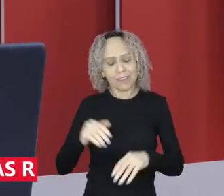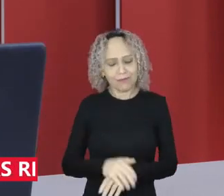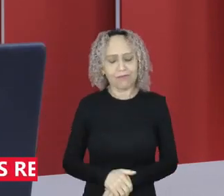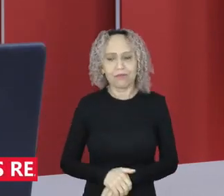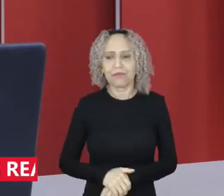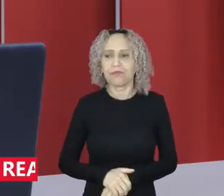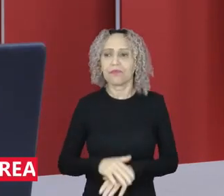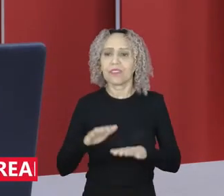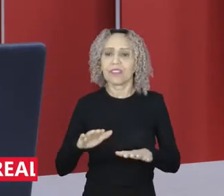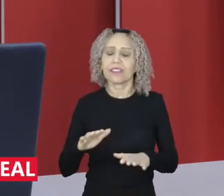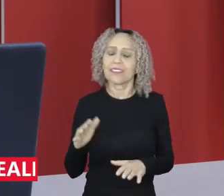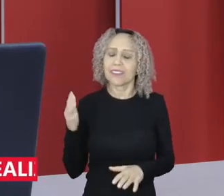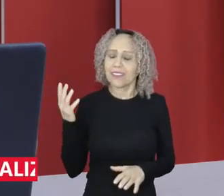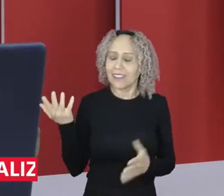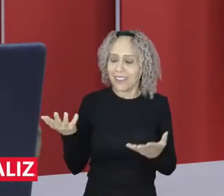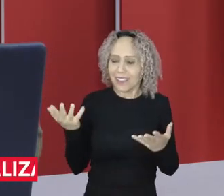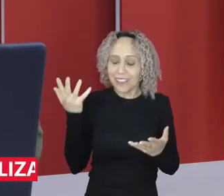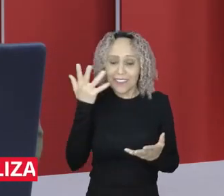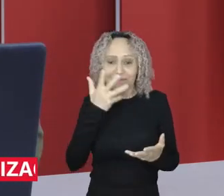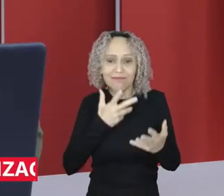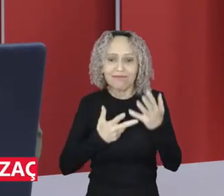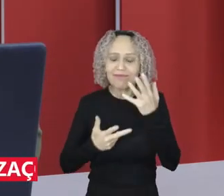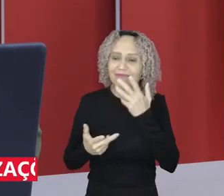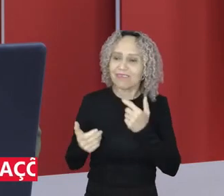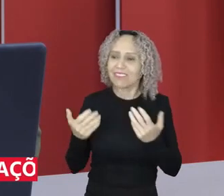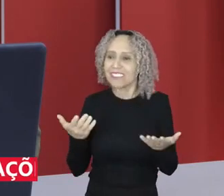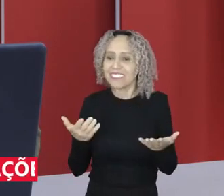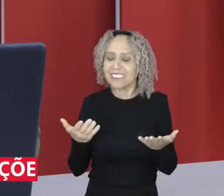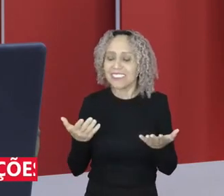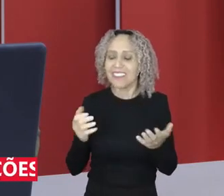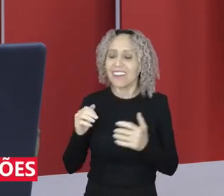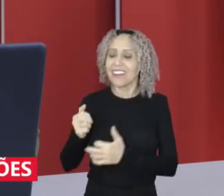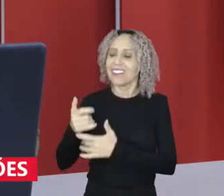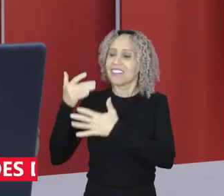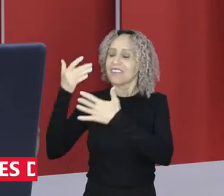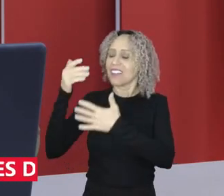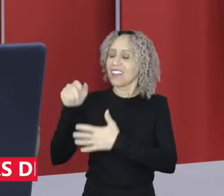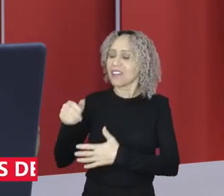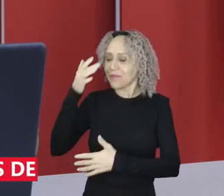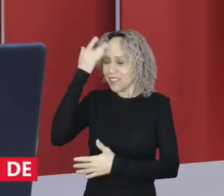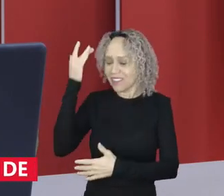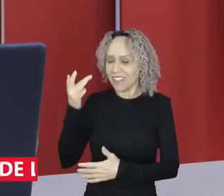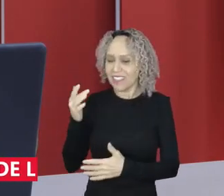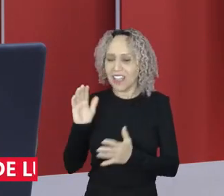para o presidente Lula. elogiando aqui o presidente Lula